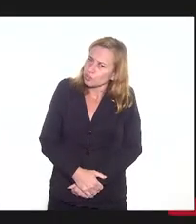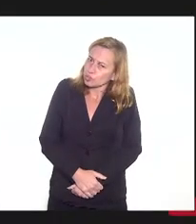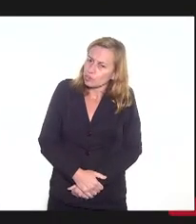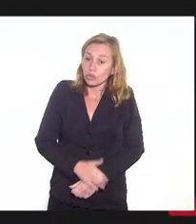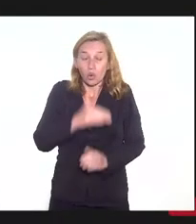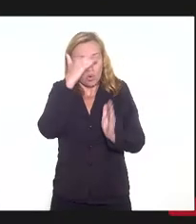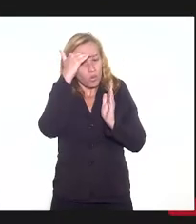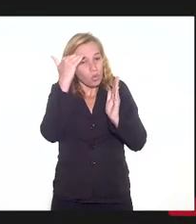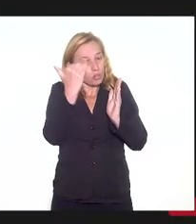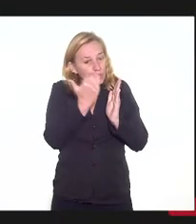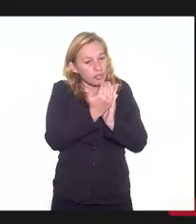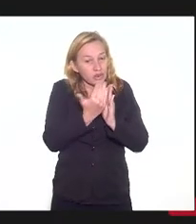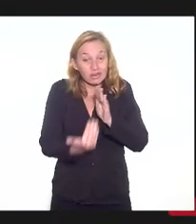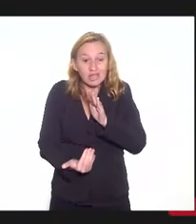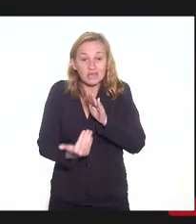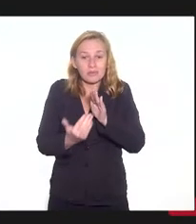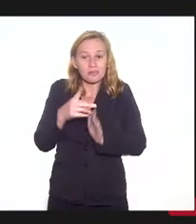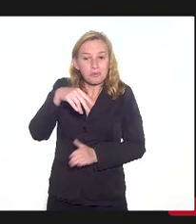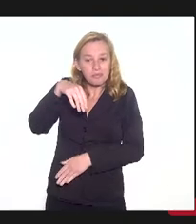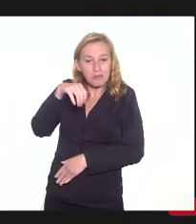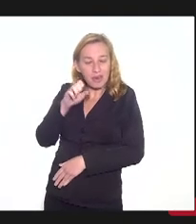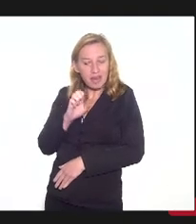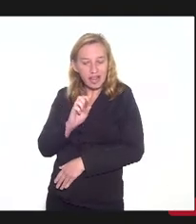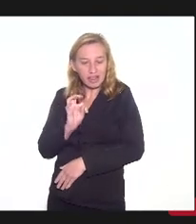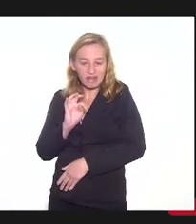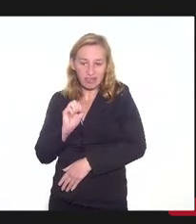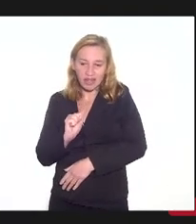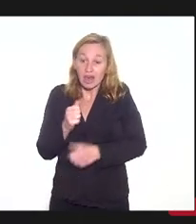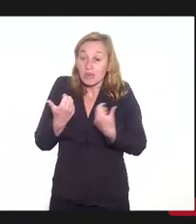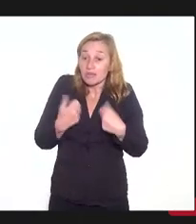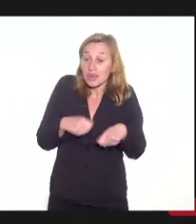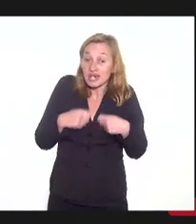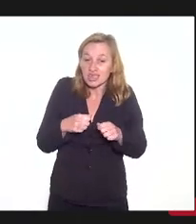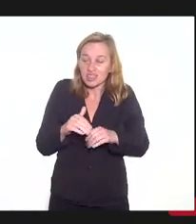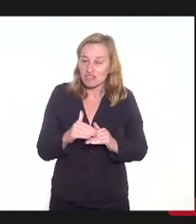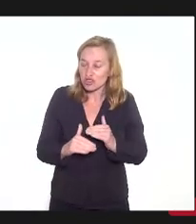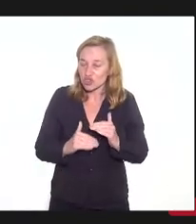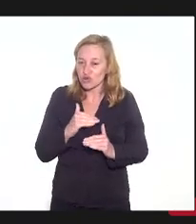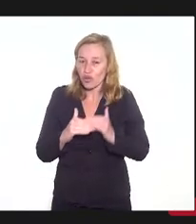cumprimento das metas, tem que existir desenvolvimento.